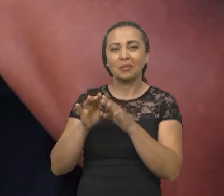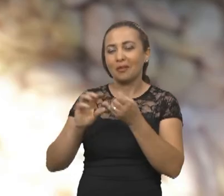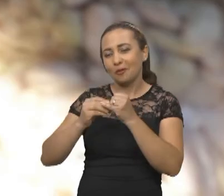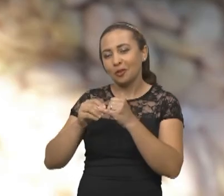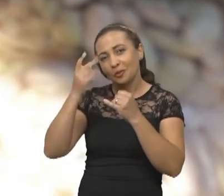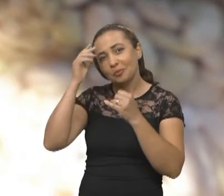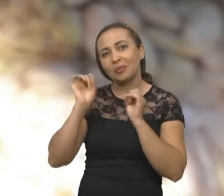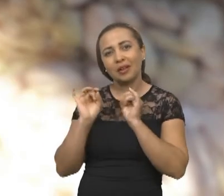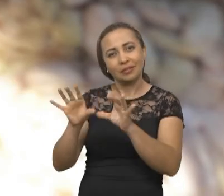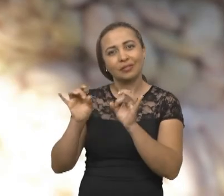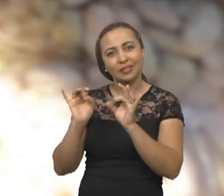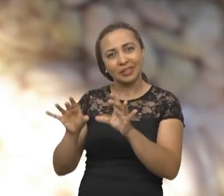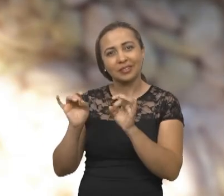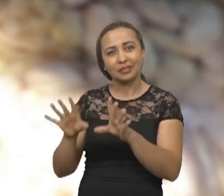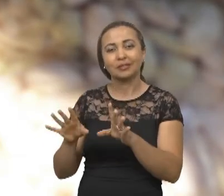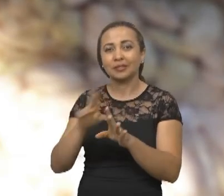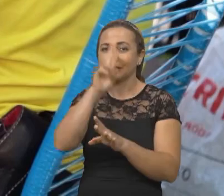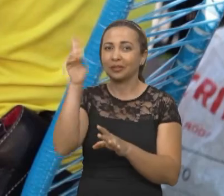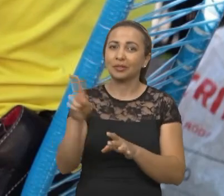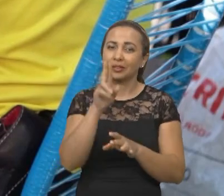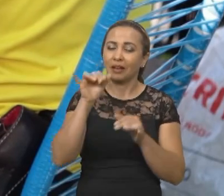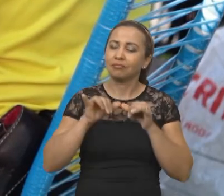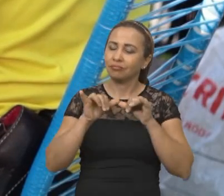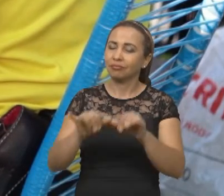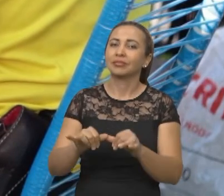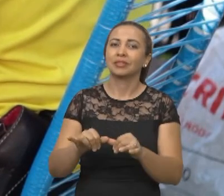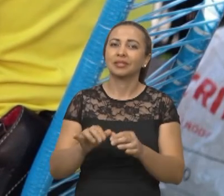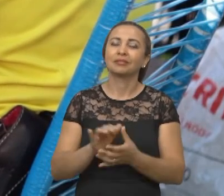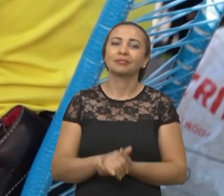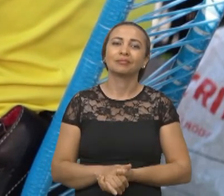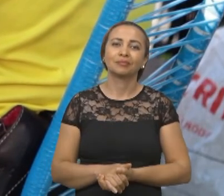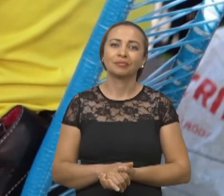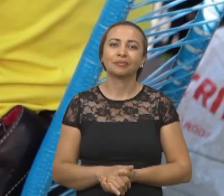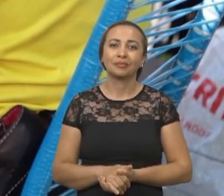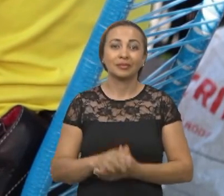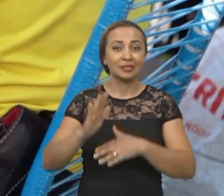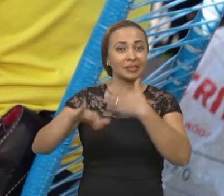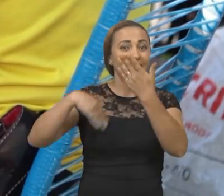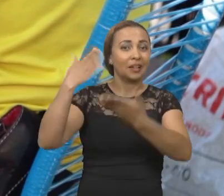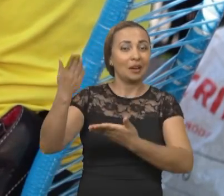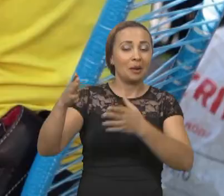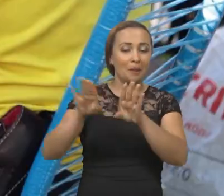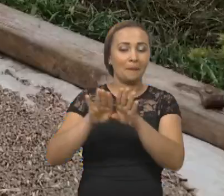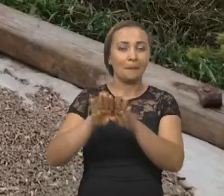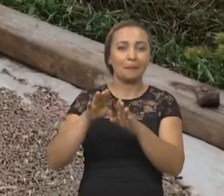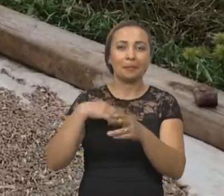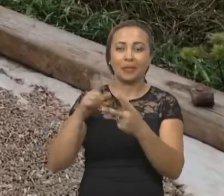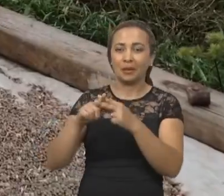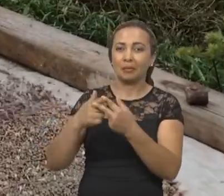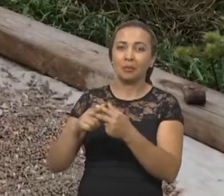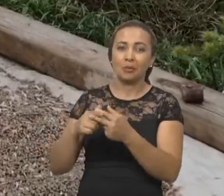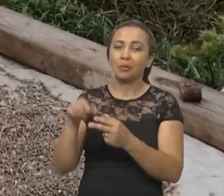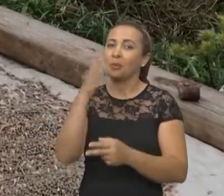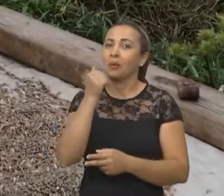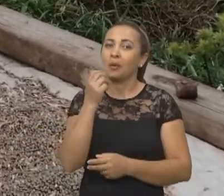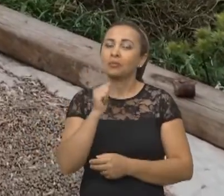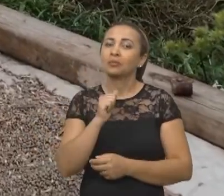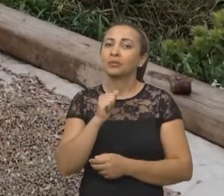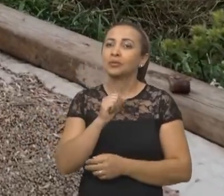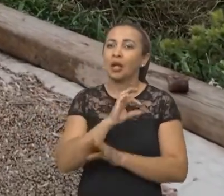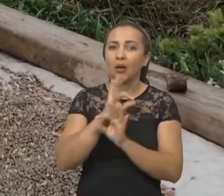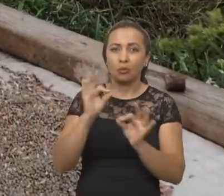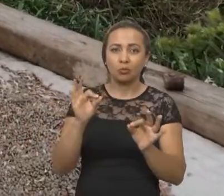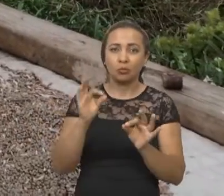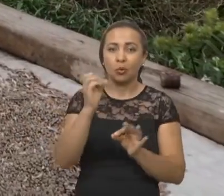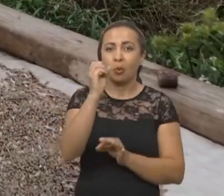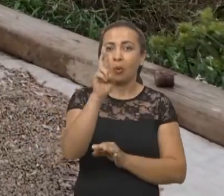disponível para ser utilizado no mercado ser vendido além também de produzir um alimento que é